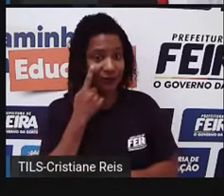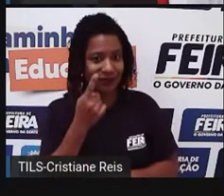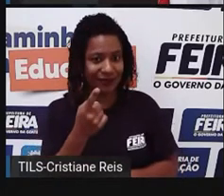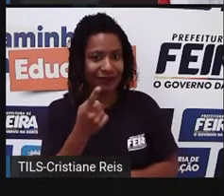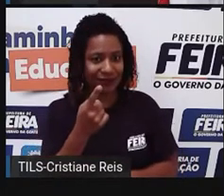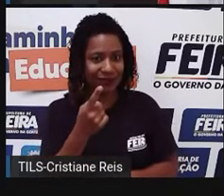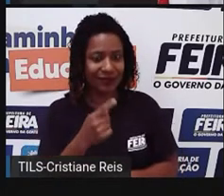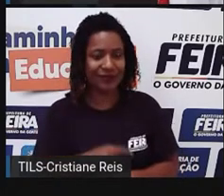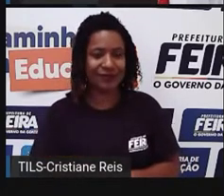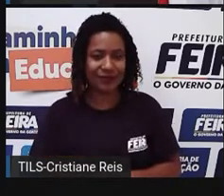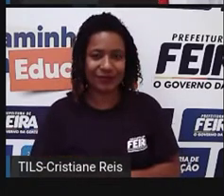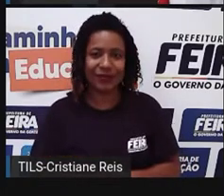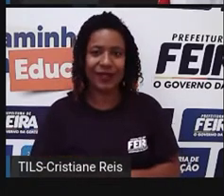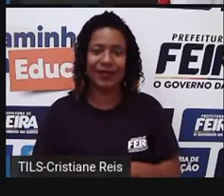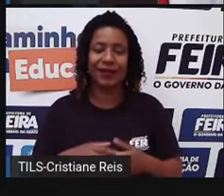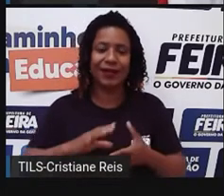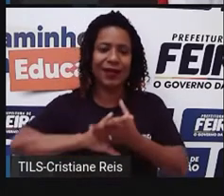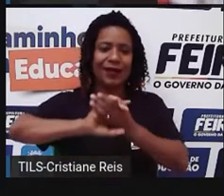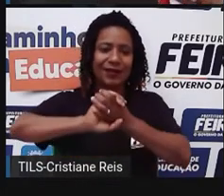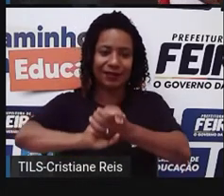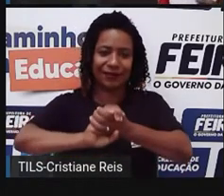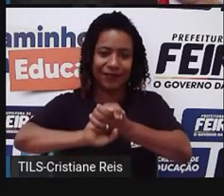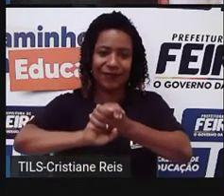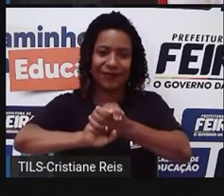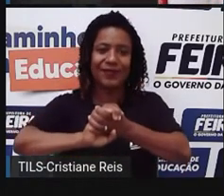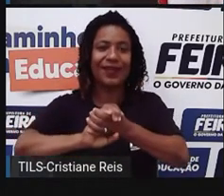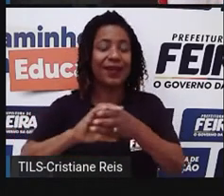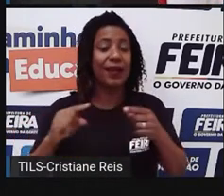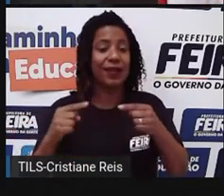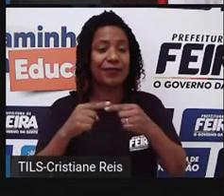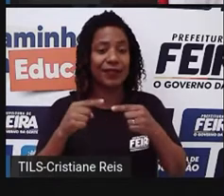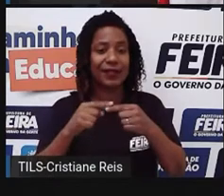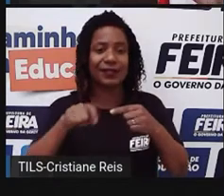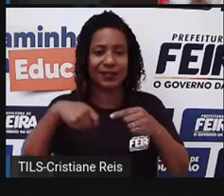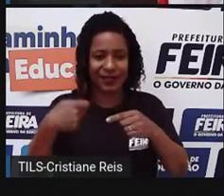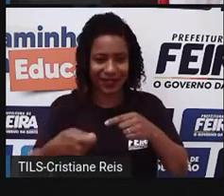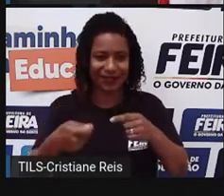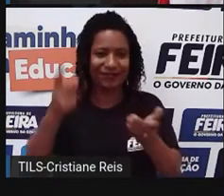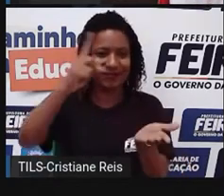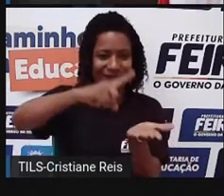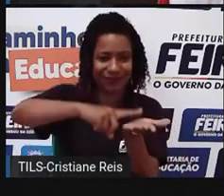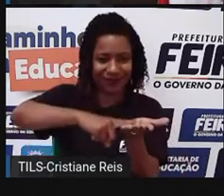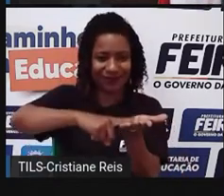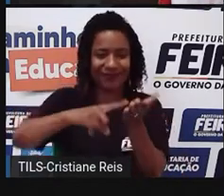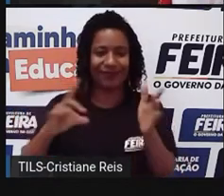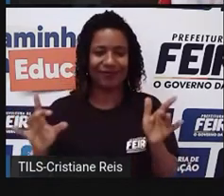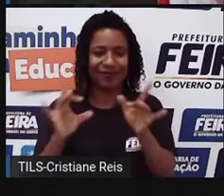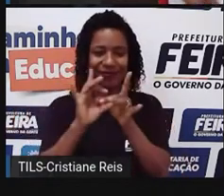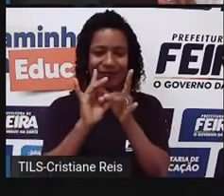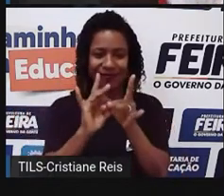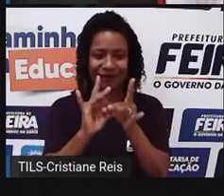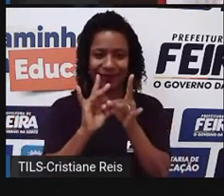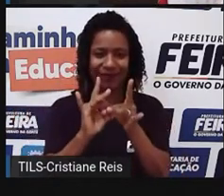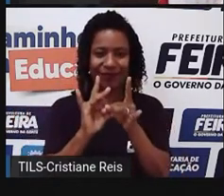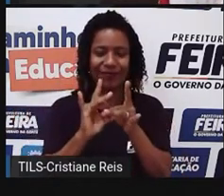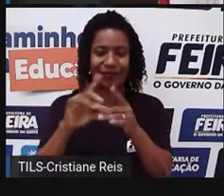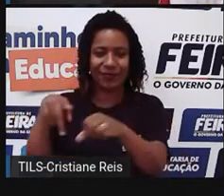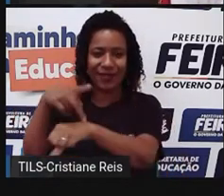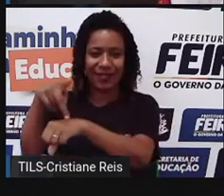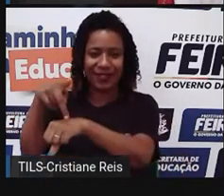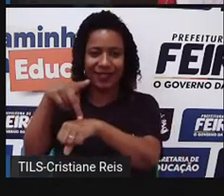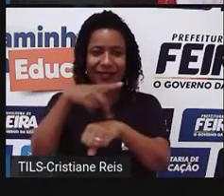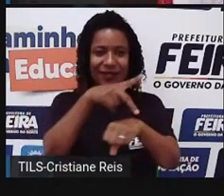essas mãos dadas, que é exatamente essa ideia de relação, de acordo, de cavalheiros, né, de